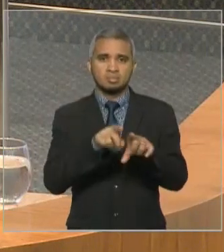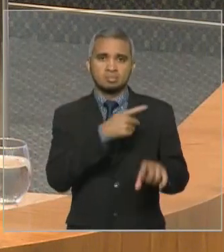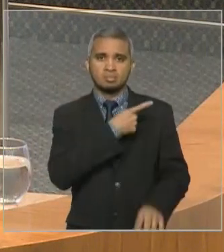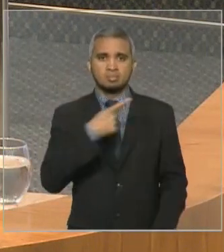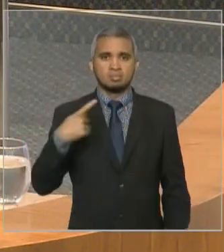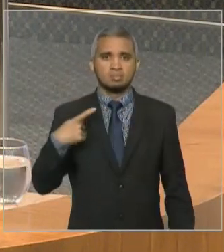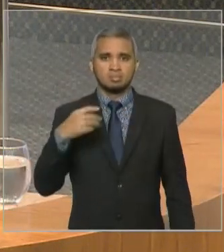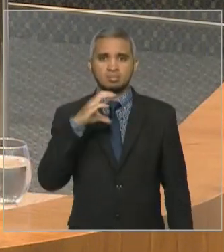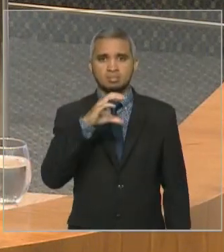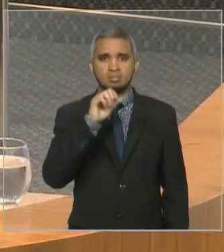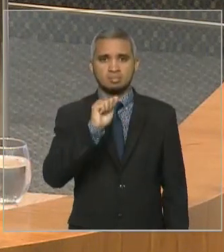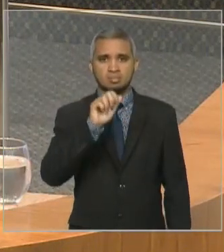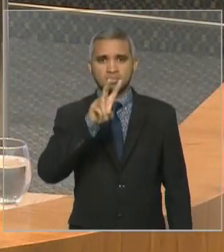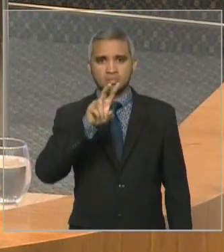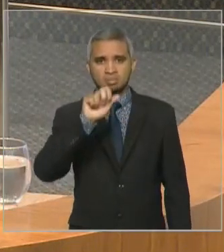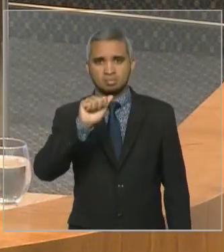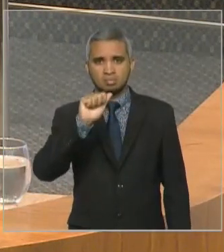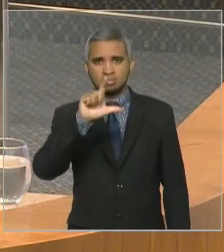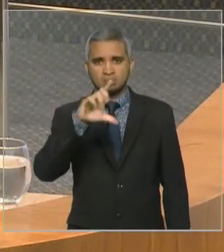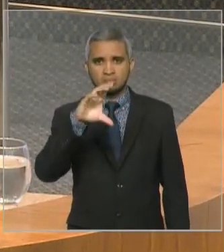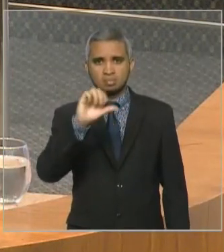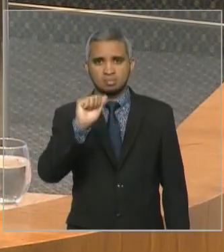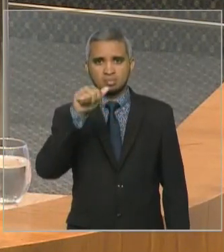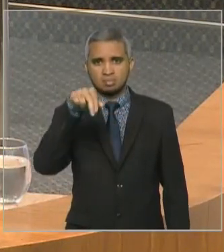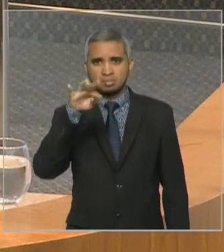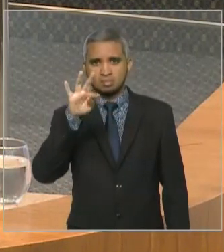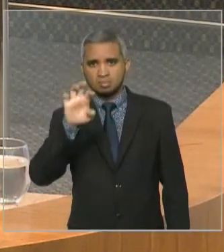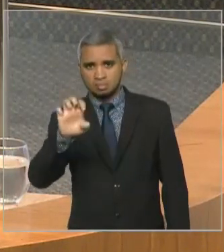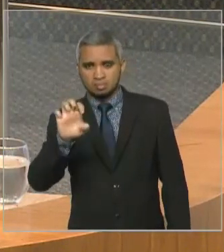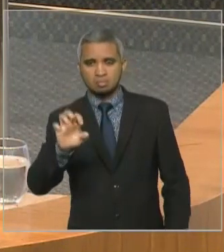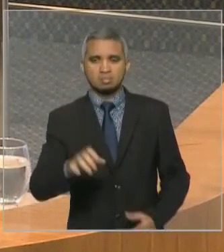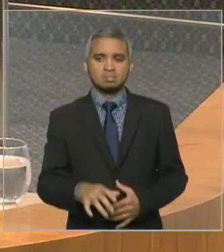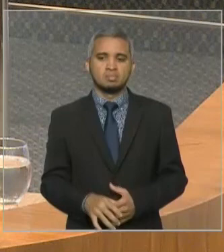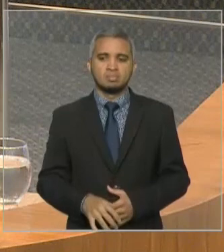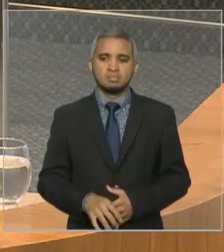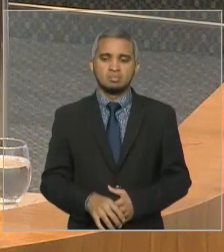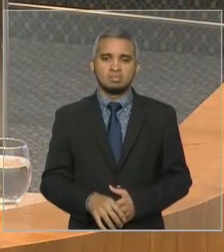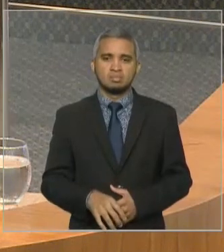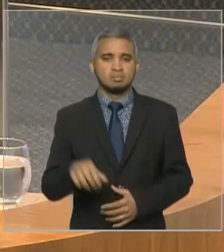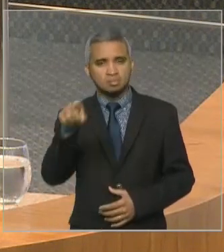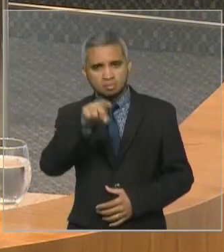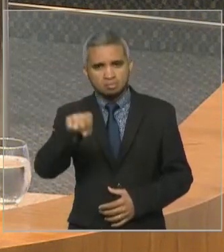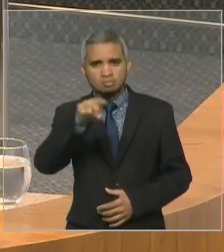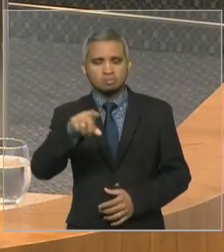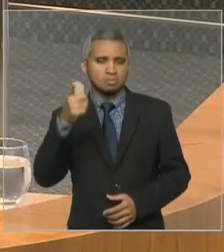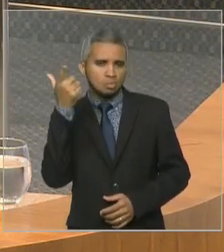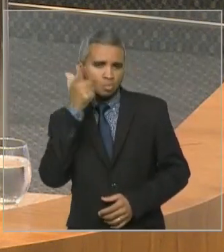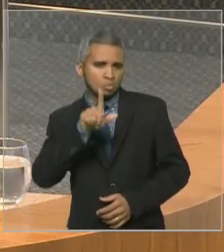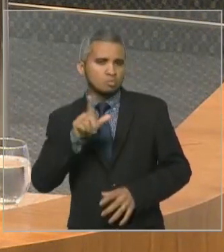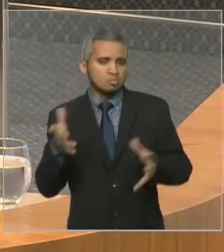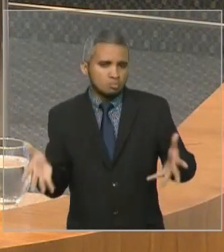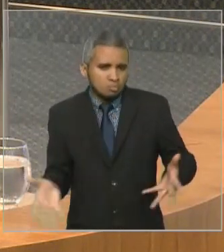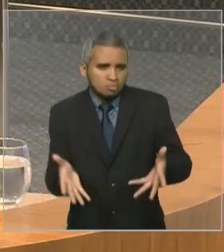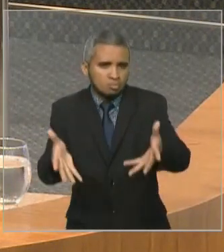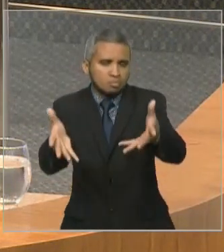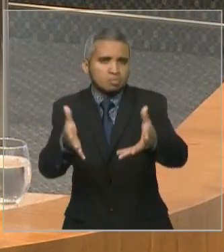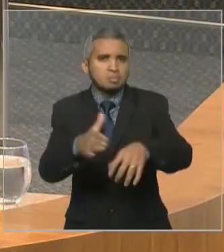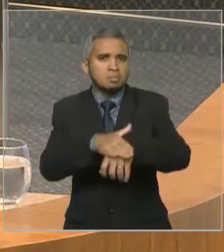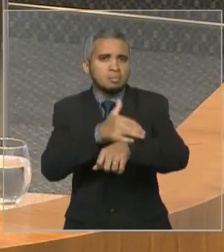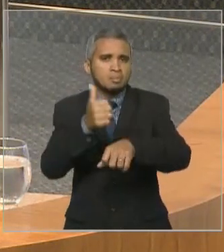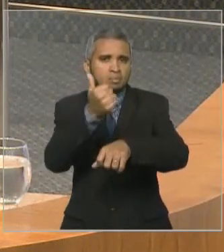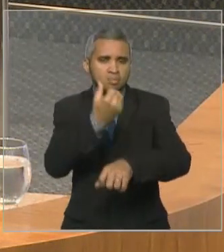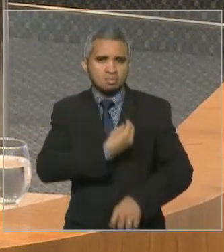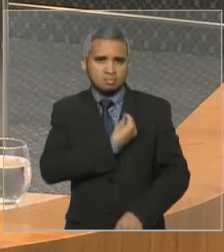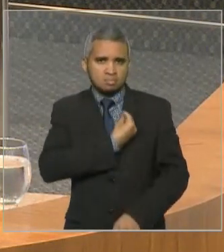muita sorte, muito êxito, deputado, que V. Exª consiga melhorar a vida de todos os maranhenses, mas